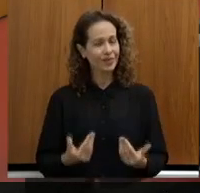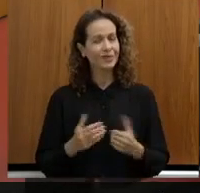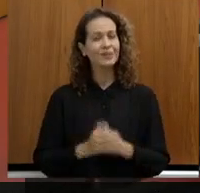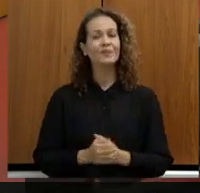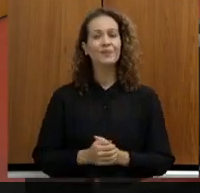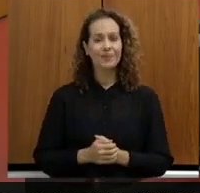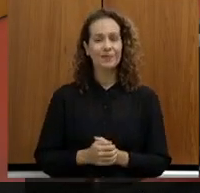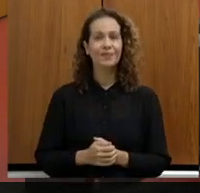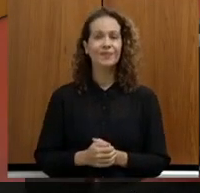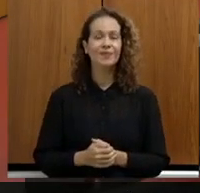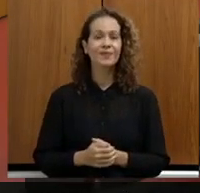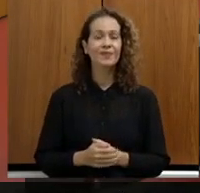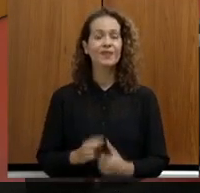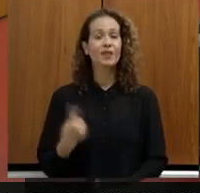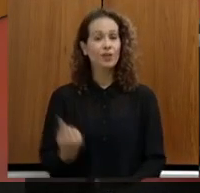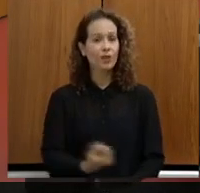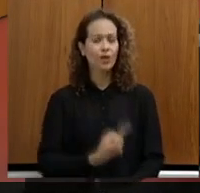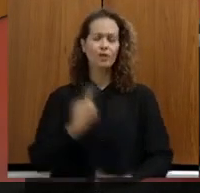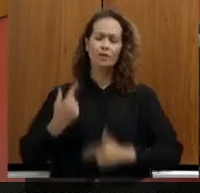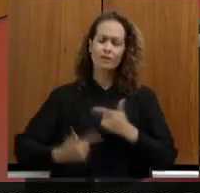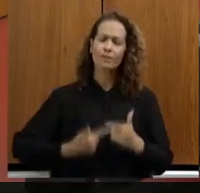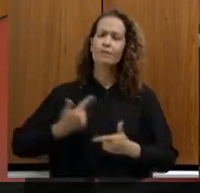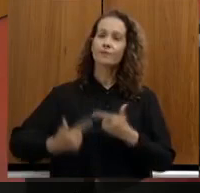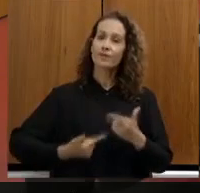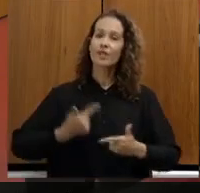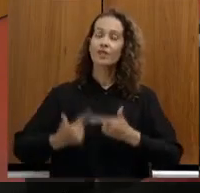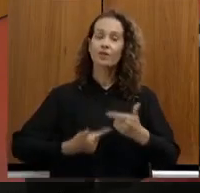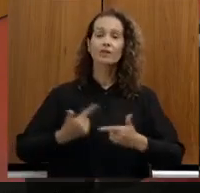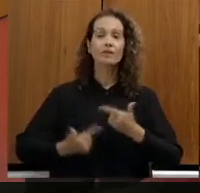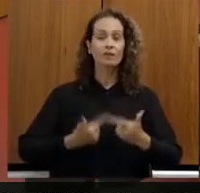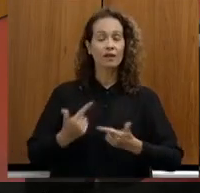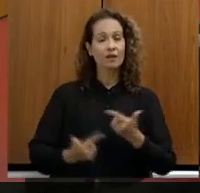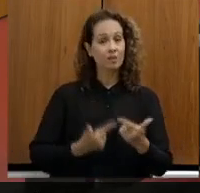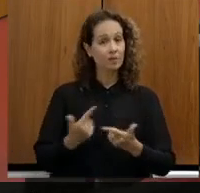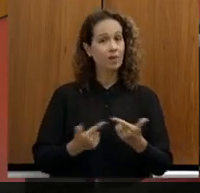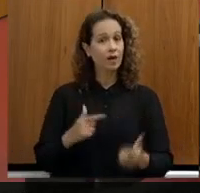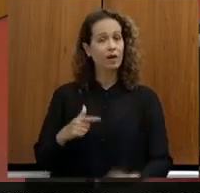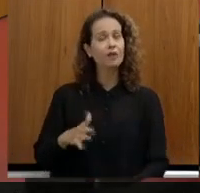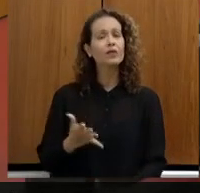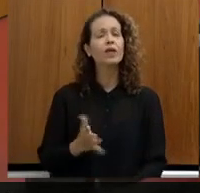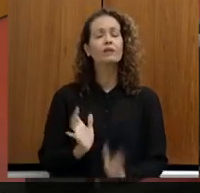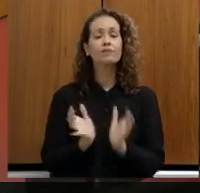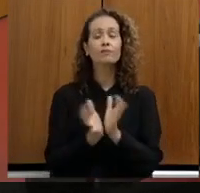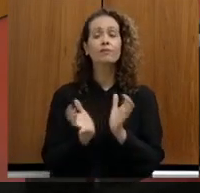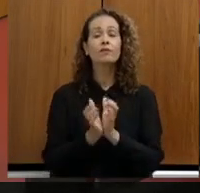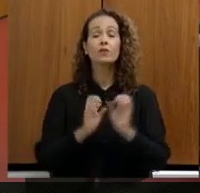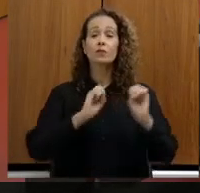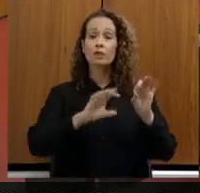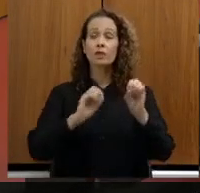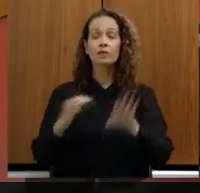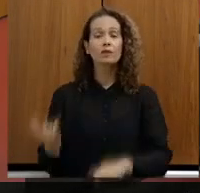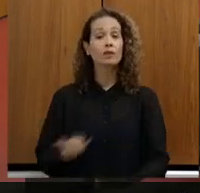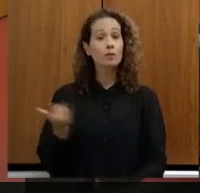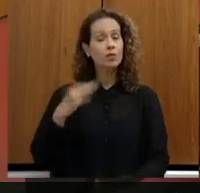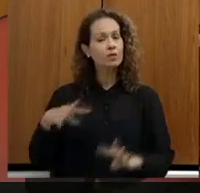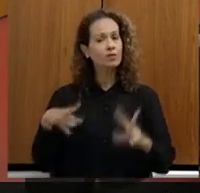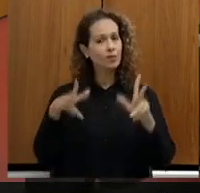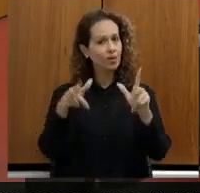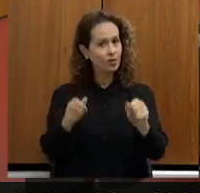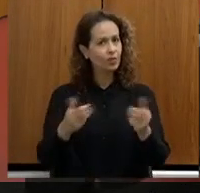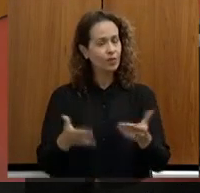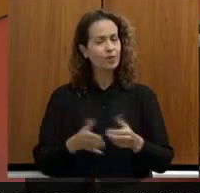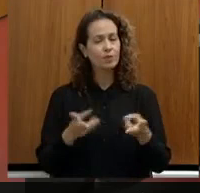e a gente vem fazendo aí um trabalho na área da educação que é muito importante para todos. Eu vejo hoje